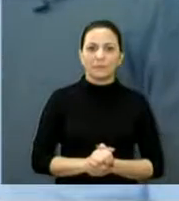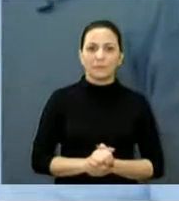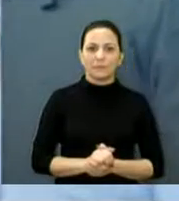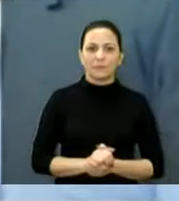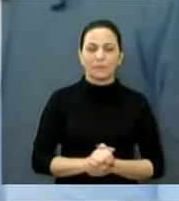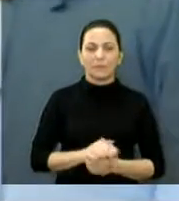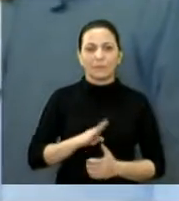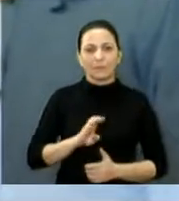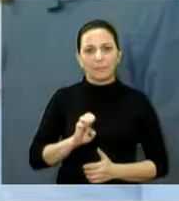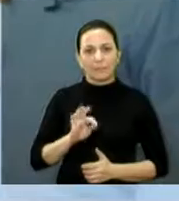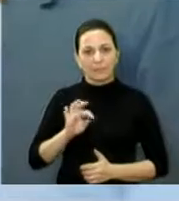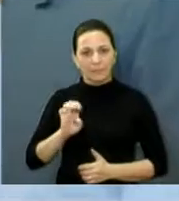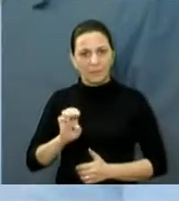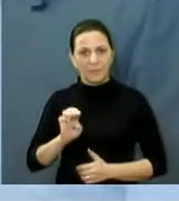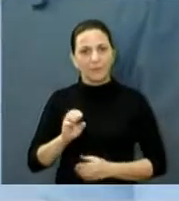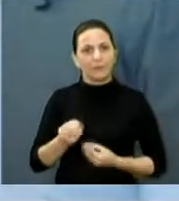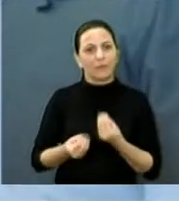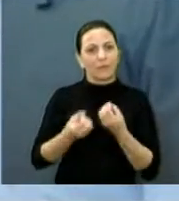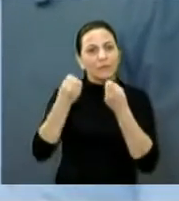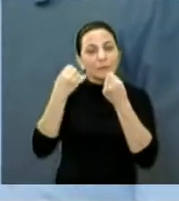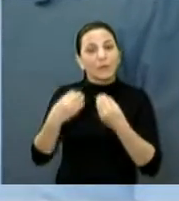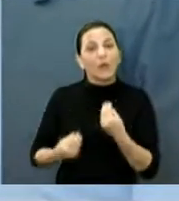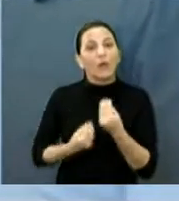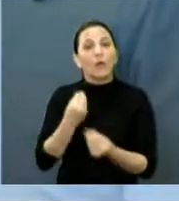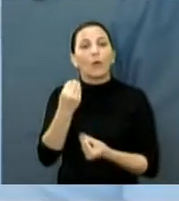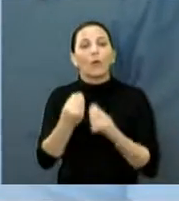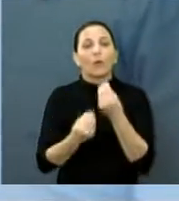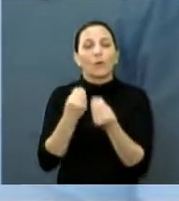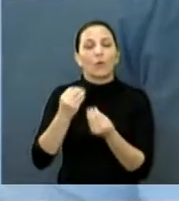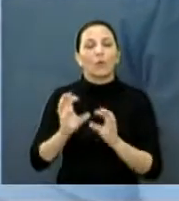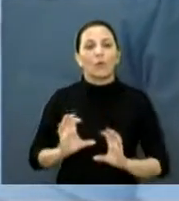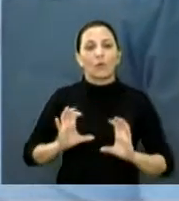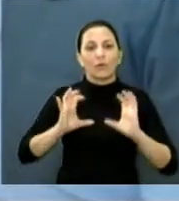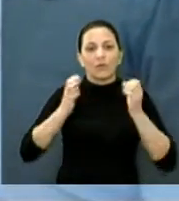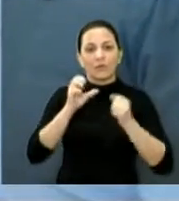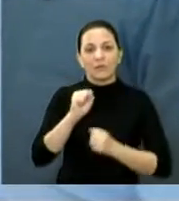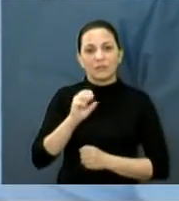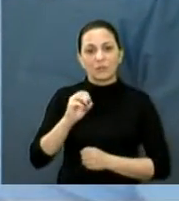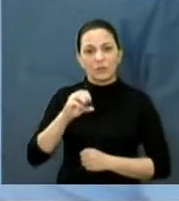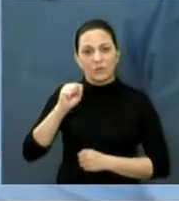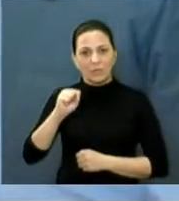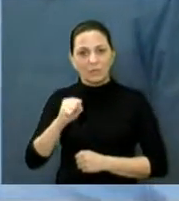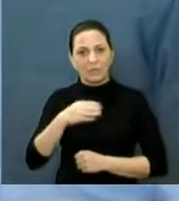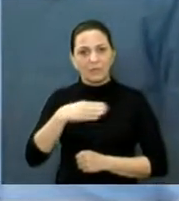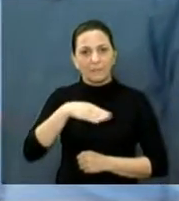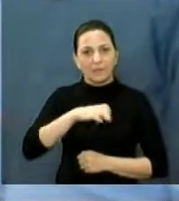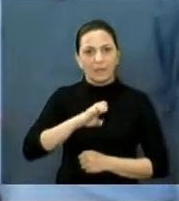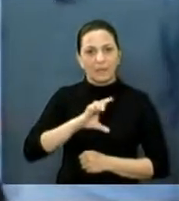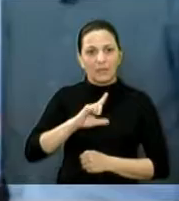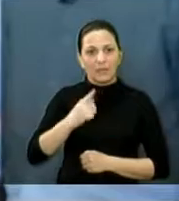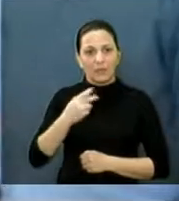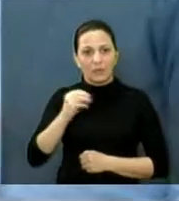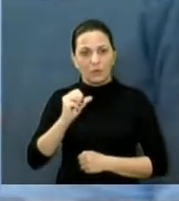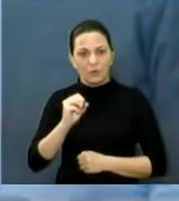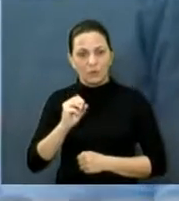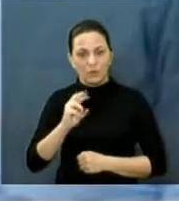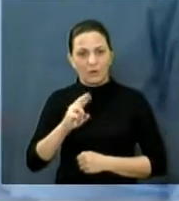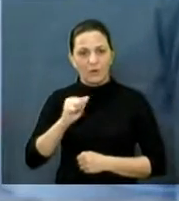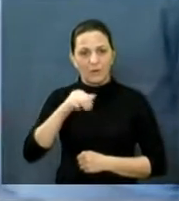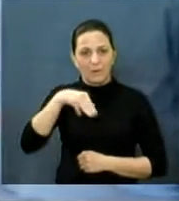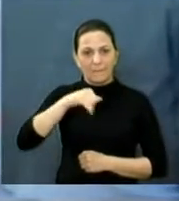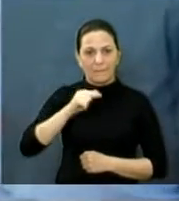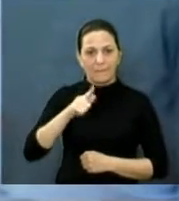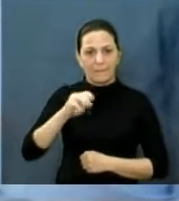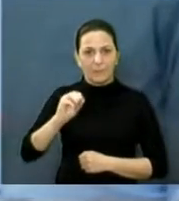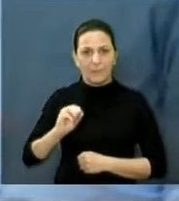O Bete, eu gostaria que você explicasse um pouco pra nós como funciona esse evento do SOS Melhor Amigo. Então, essa é a quinta edição